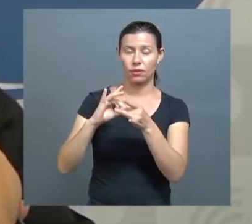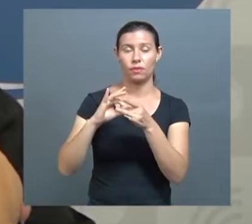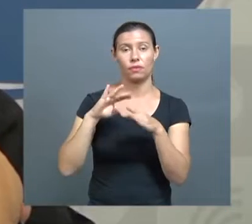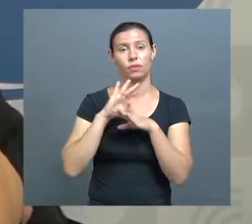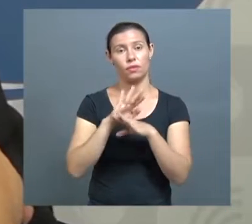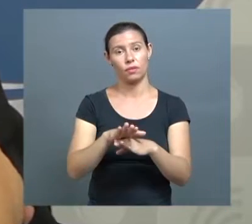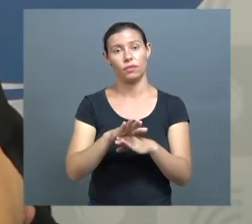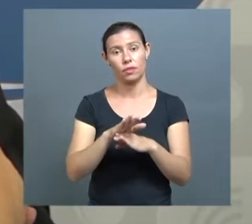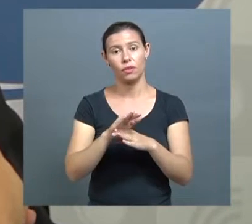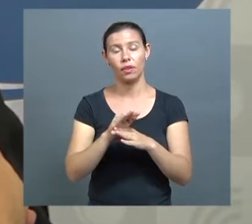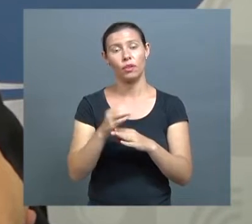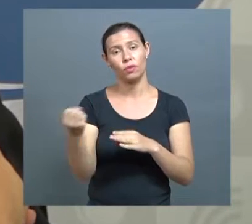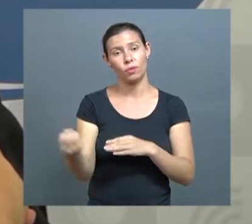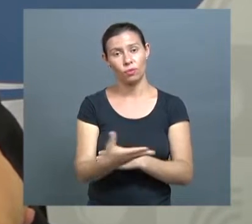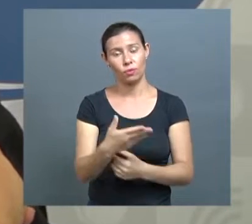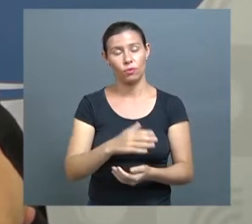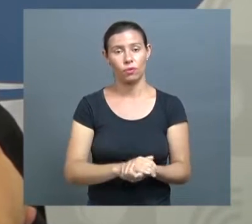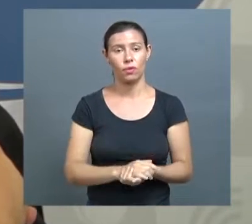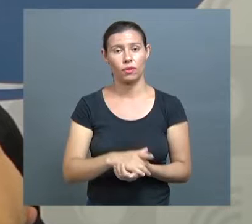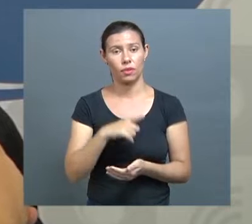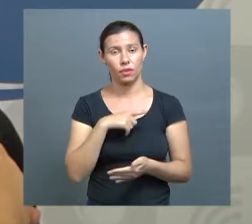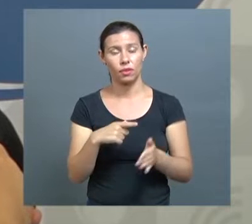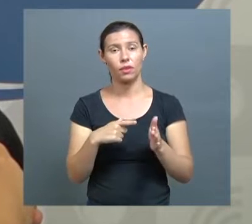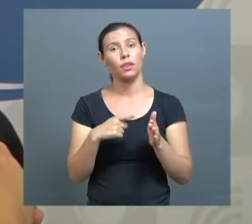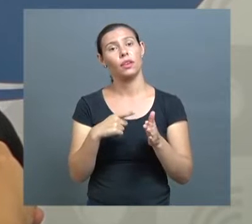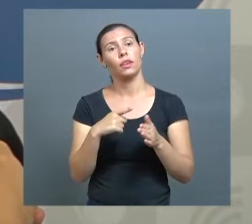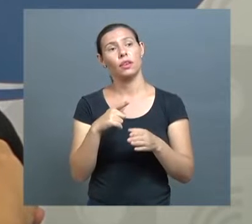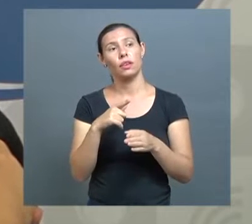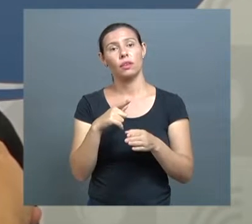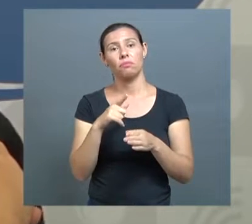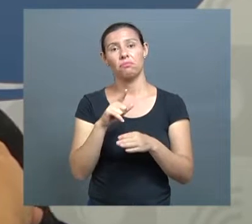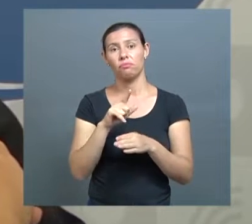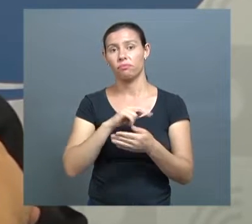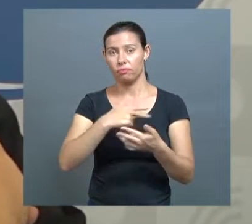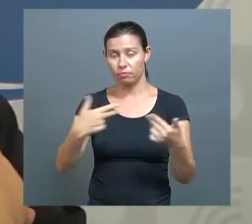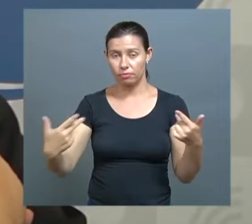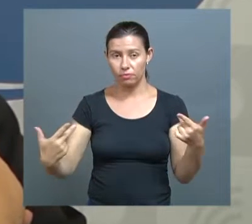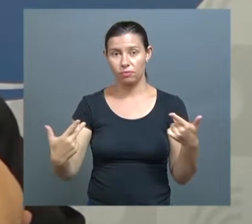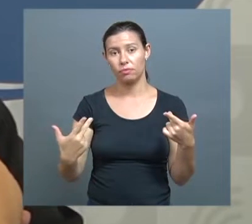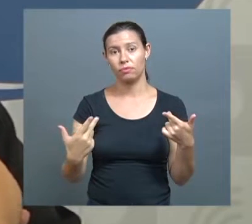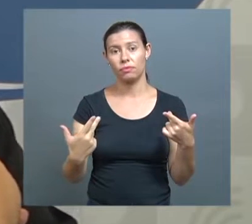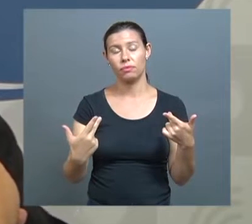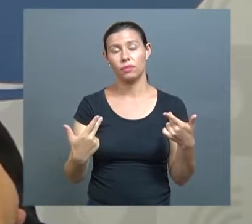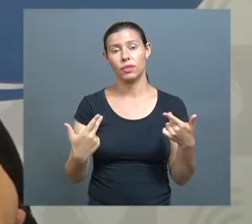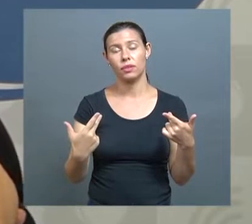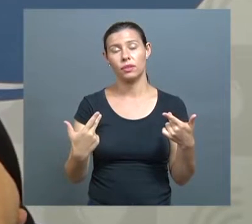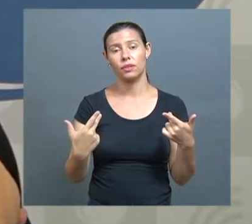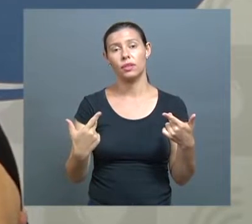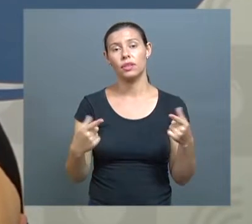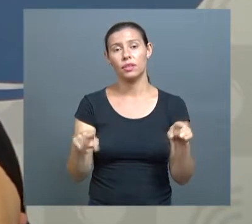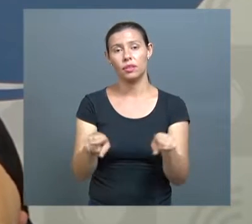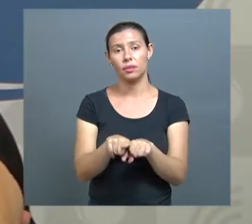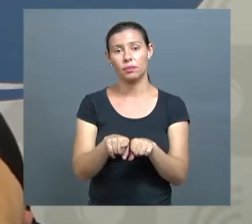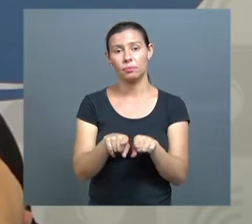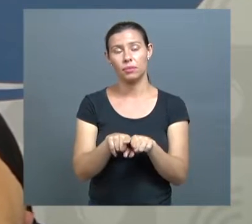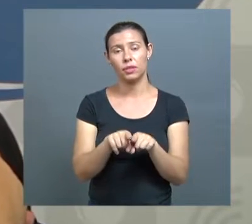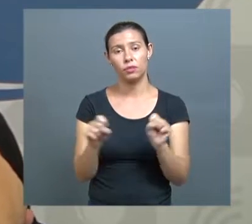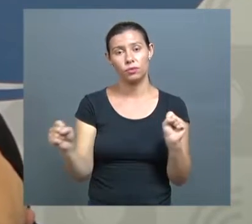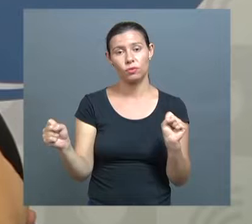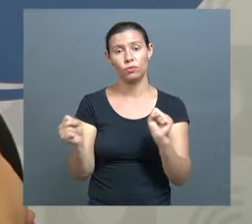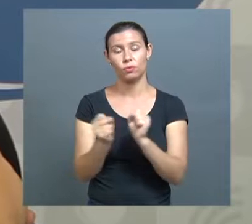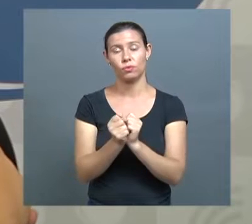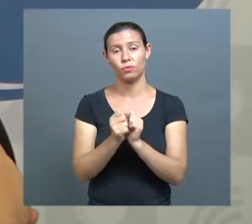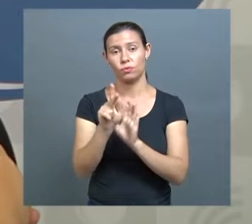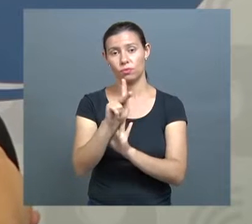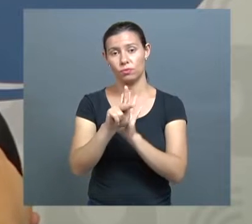É uma parceria não só de exibição de programação da TV Cultura, aqui na cidade de Uberlândia, mas também de coproduções, de